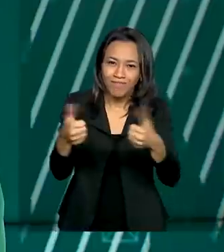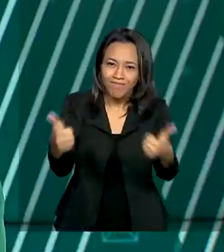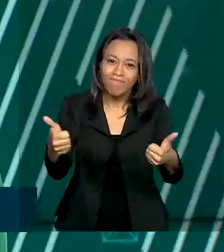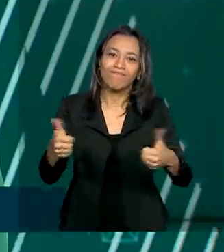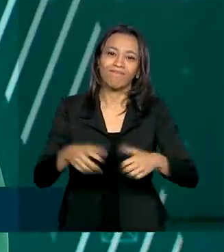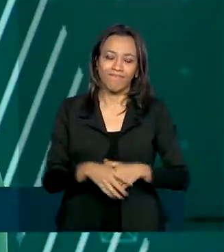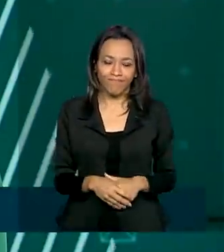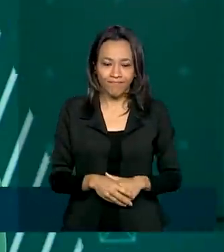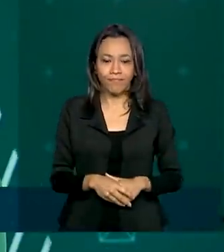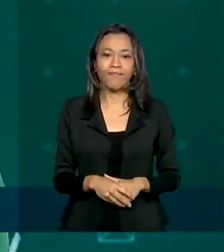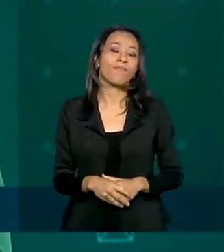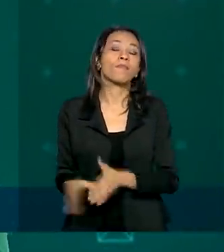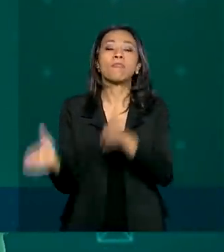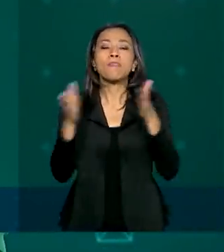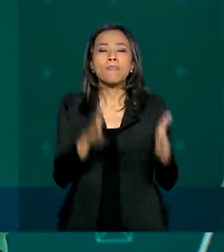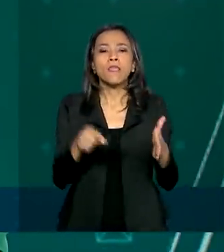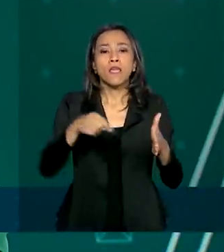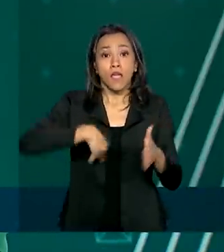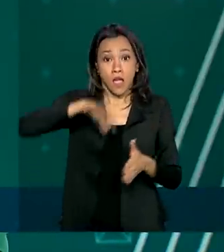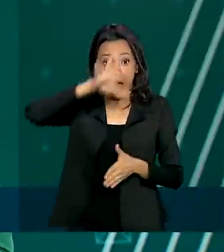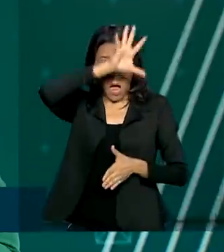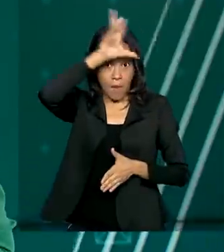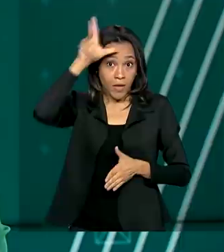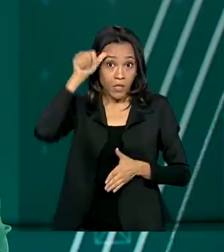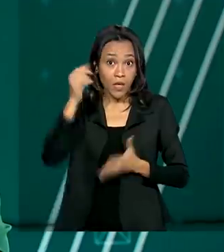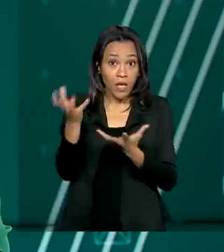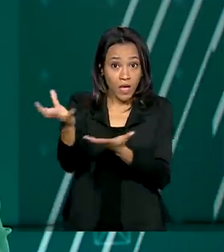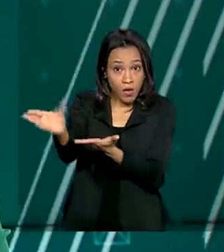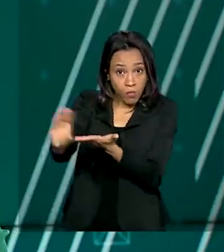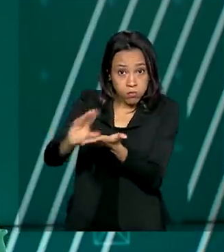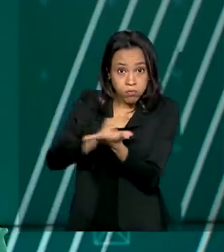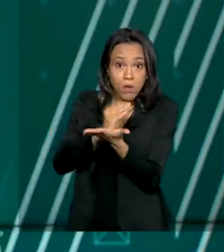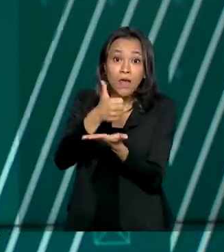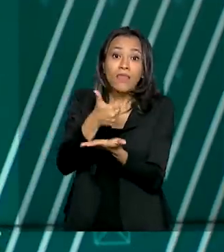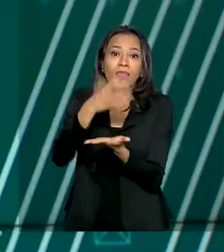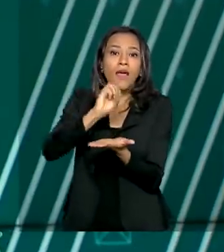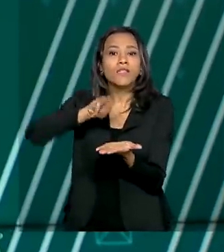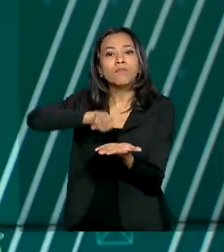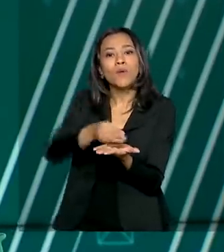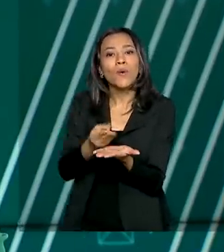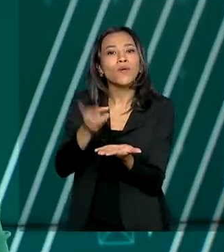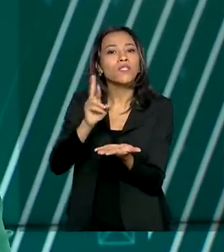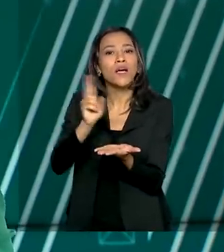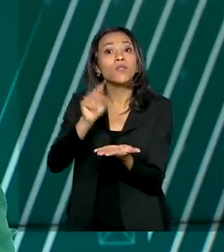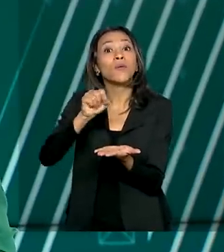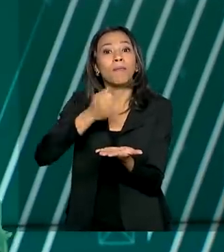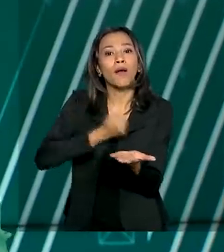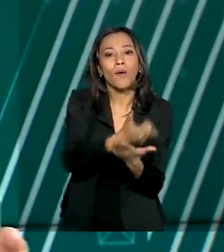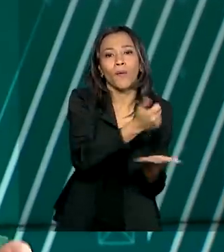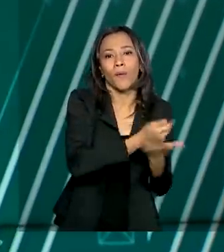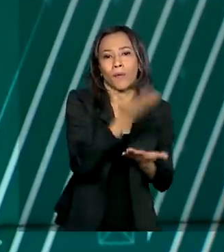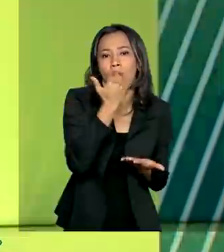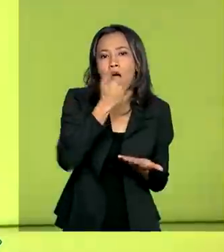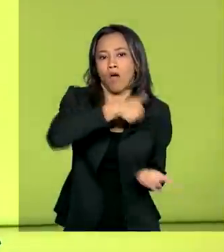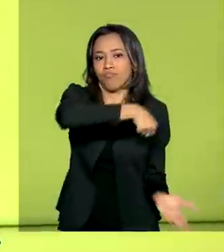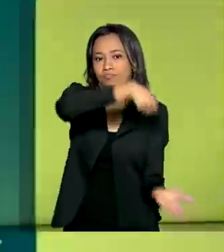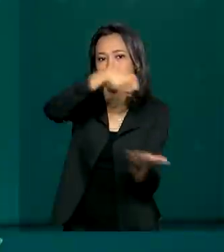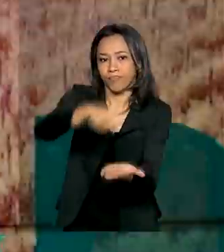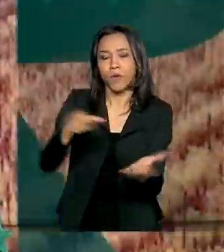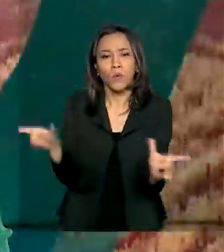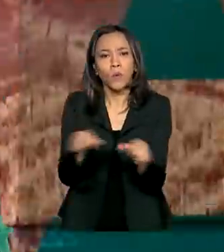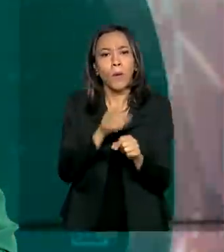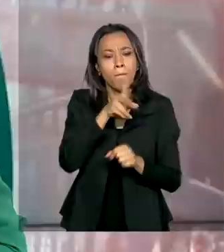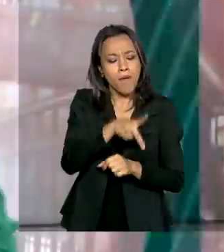E o Amazonas recebeu 10 milhões de reais para o programa de aquisição de alimentos. O PAA, como é